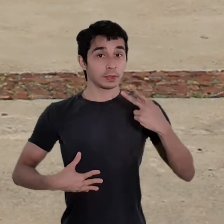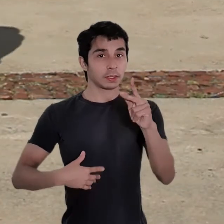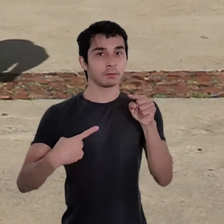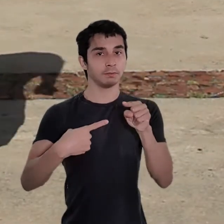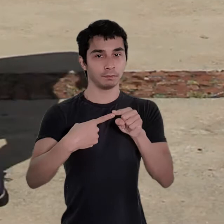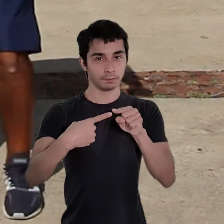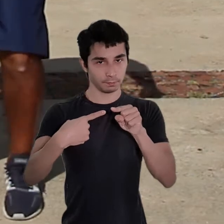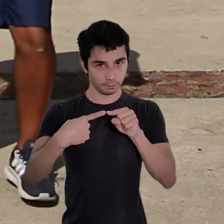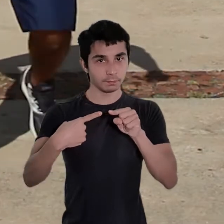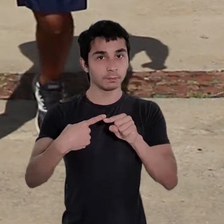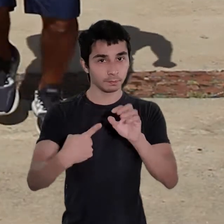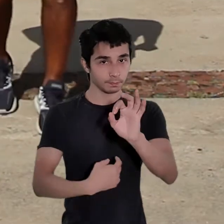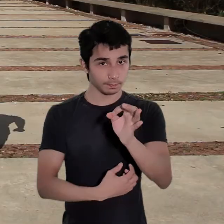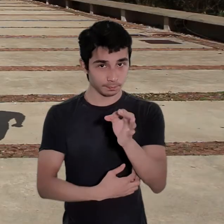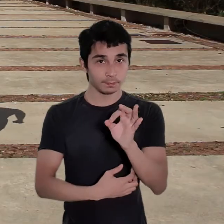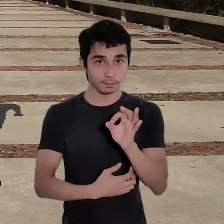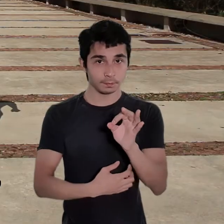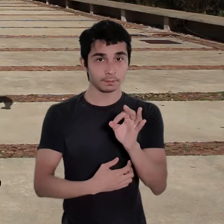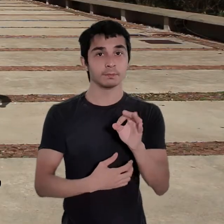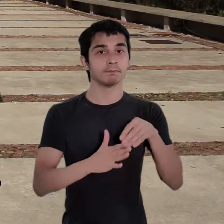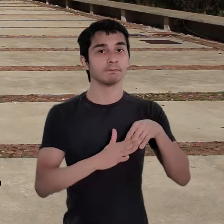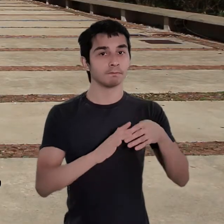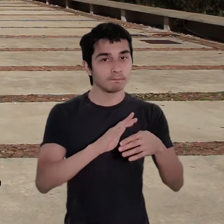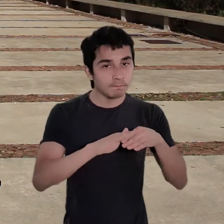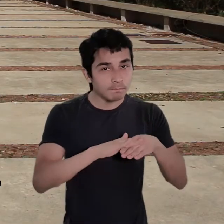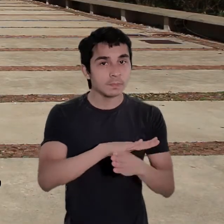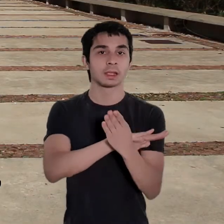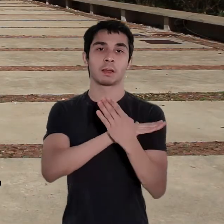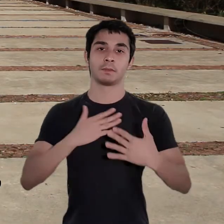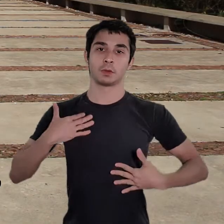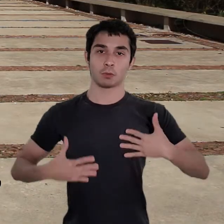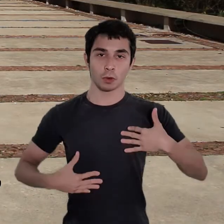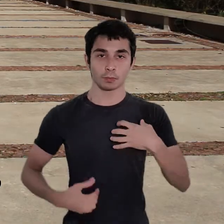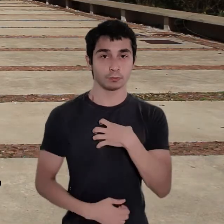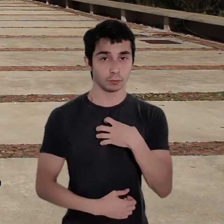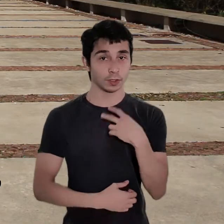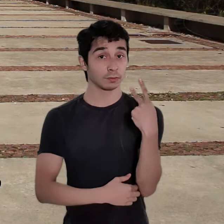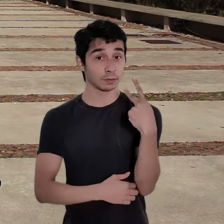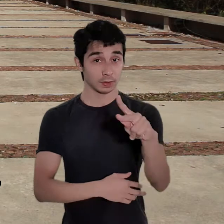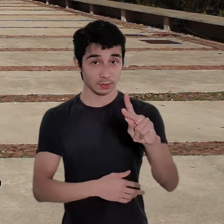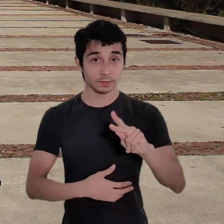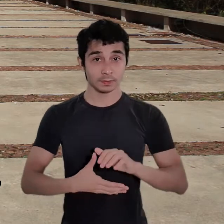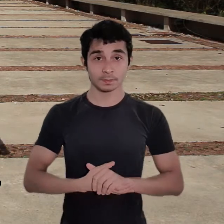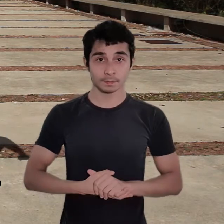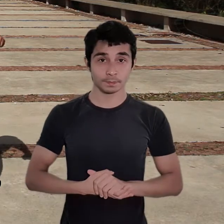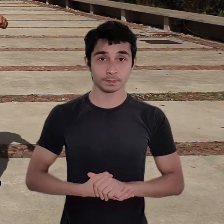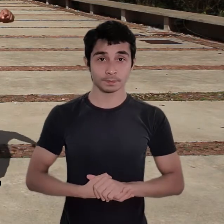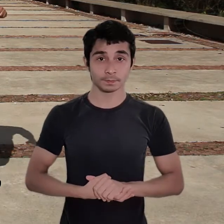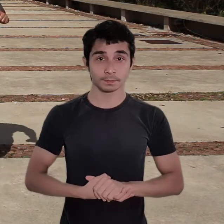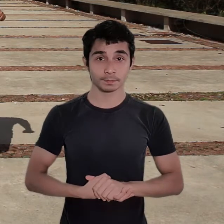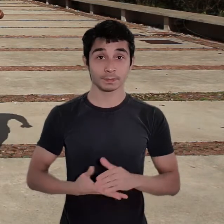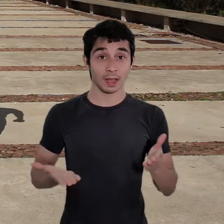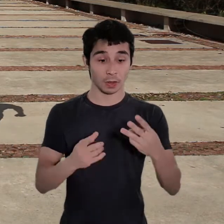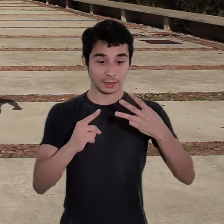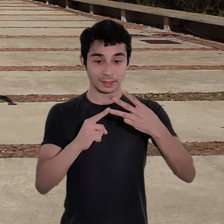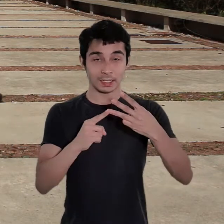capacidade física, aquela que está se adequando à sua condição de momento. Então, se você quiser fazer todas as atividades,